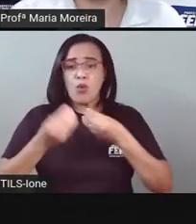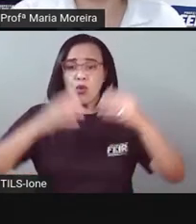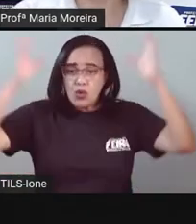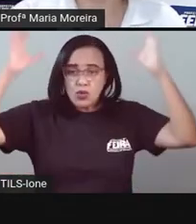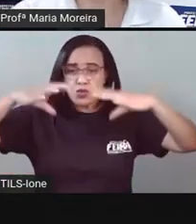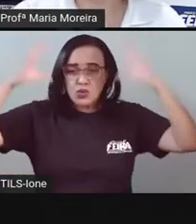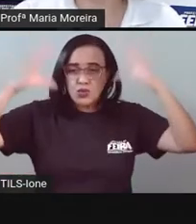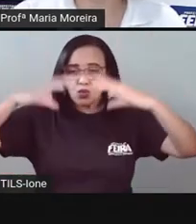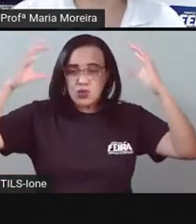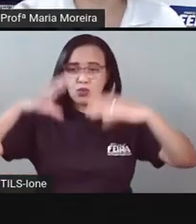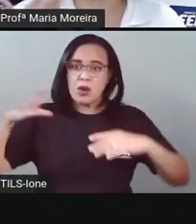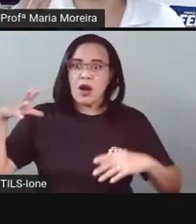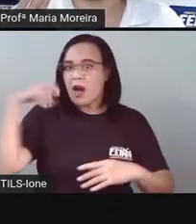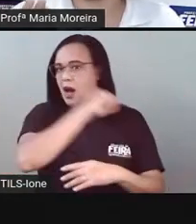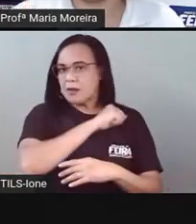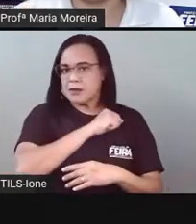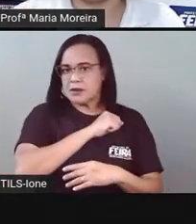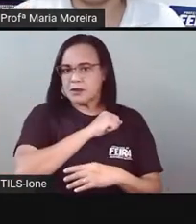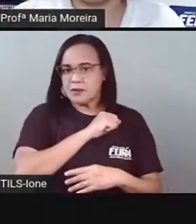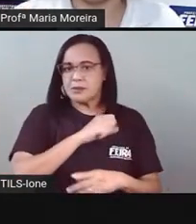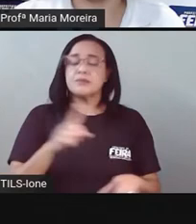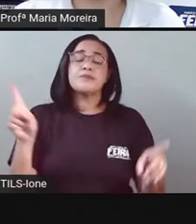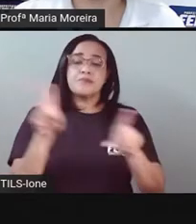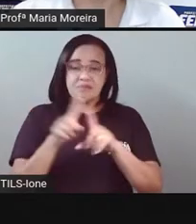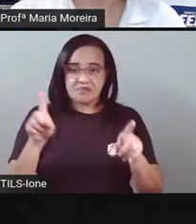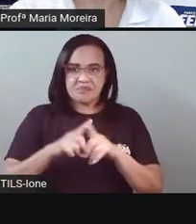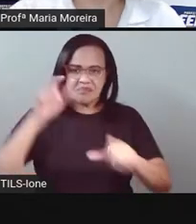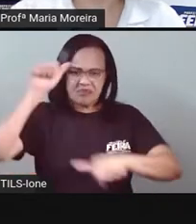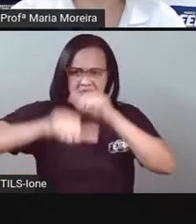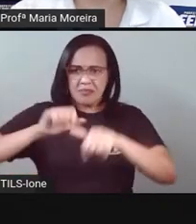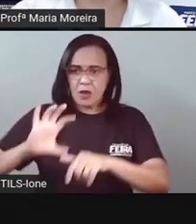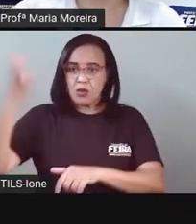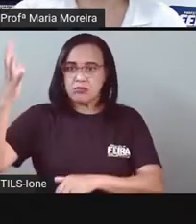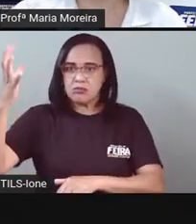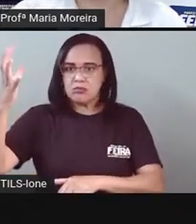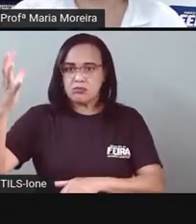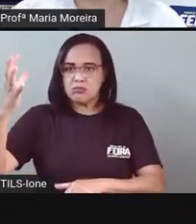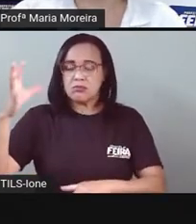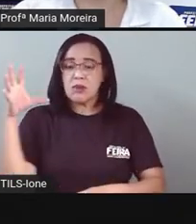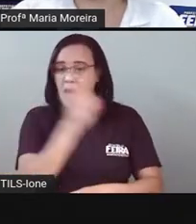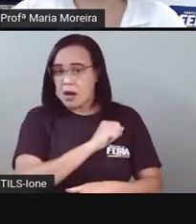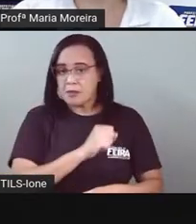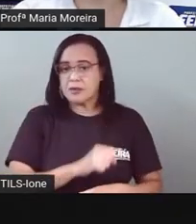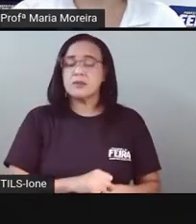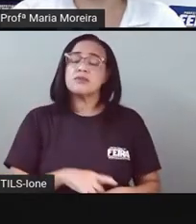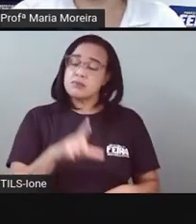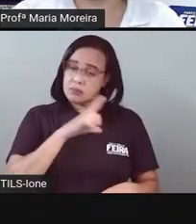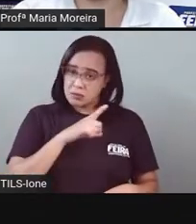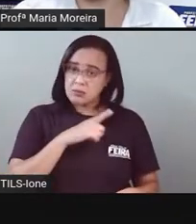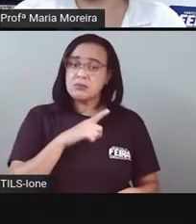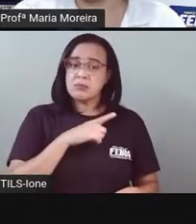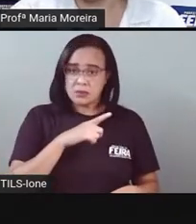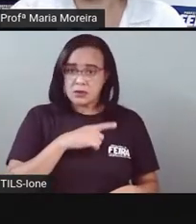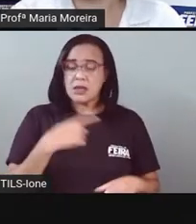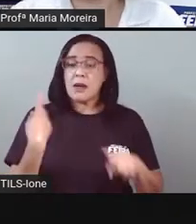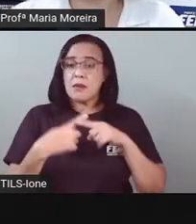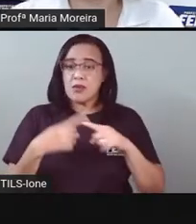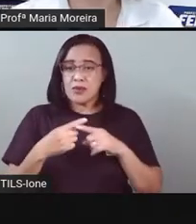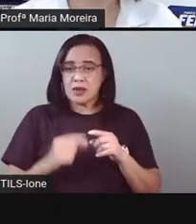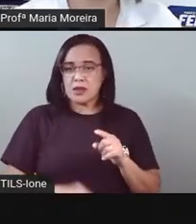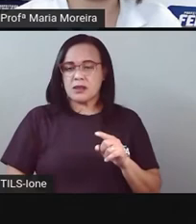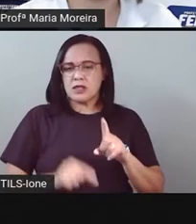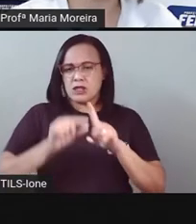Mudanças temporais repentinas Também são comuns em decorrência do aumento das temperaturas Que